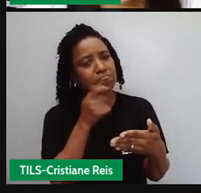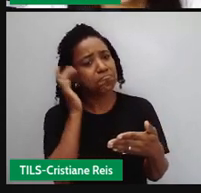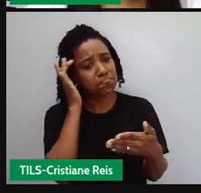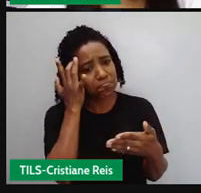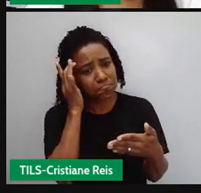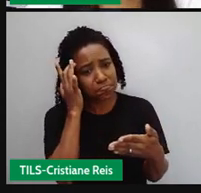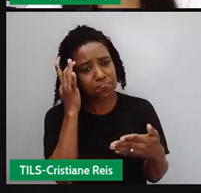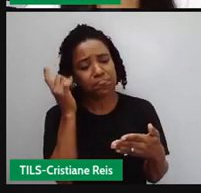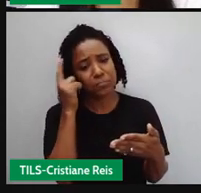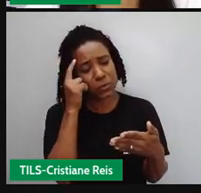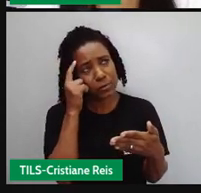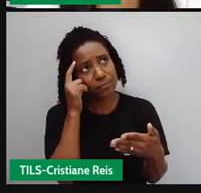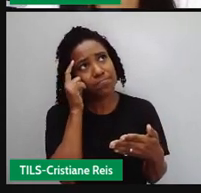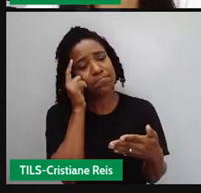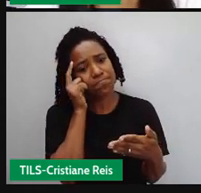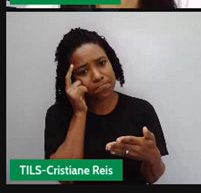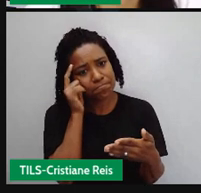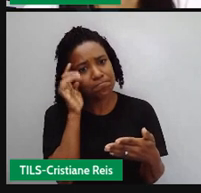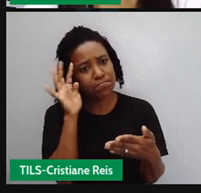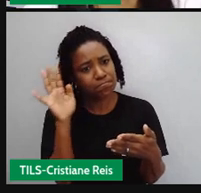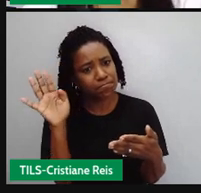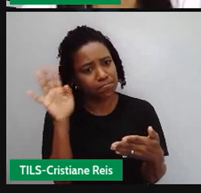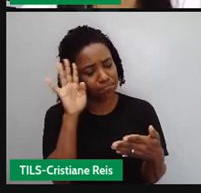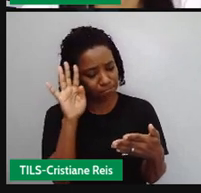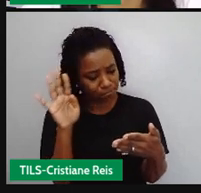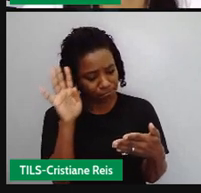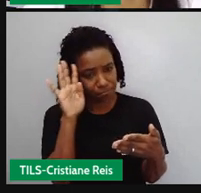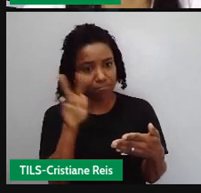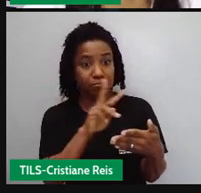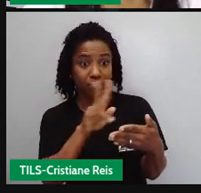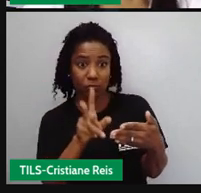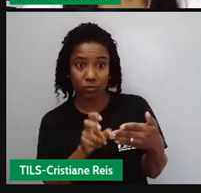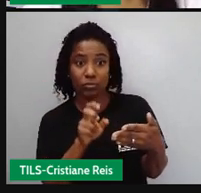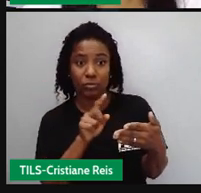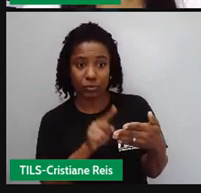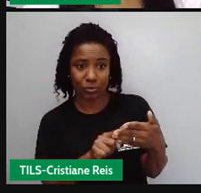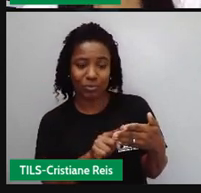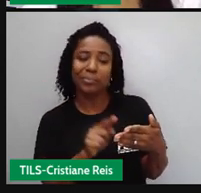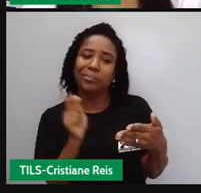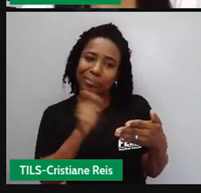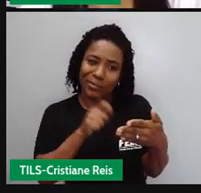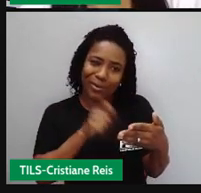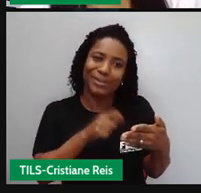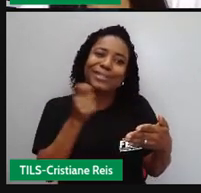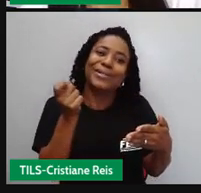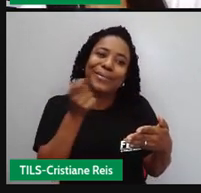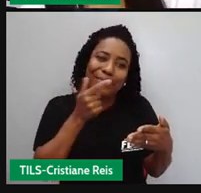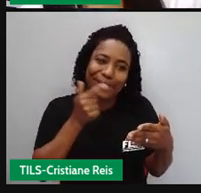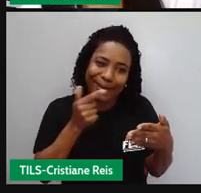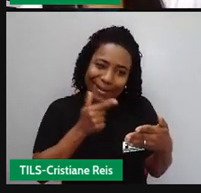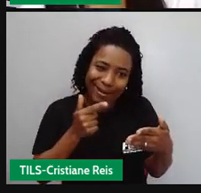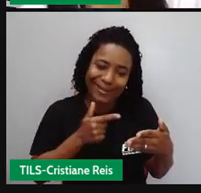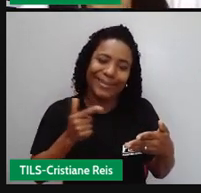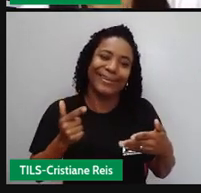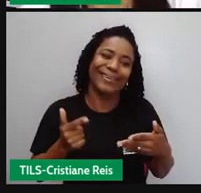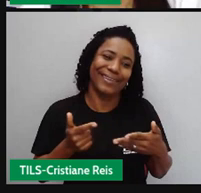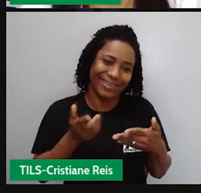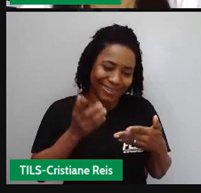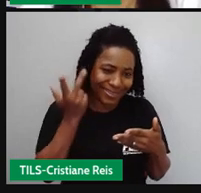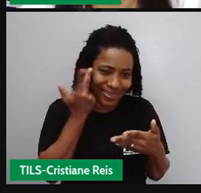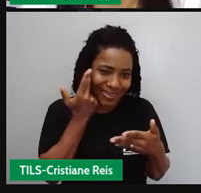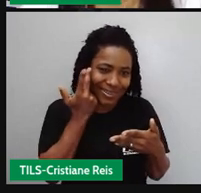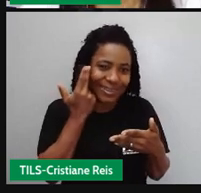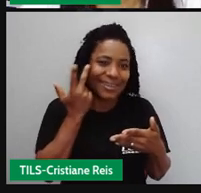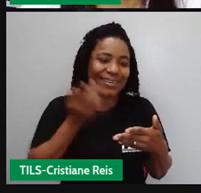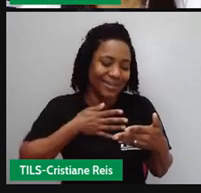fazer refletir sobre determinado assunto, mas de uma forma aí engraçada, de uma forma leve. E